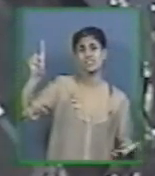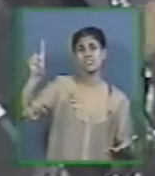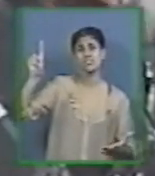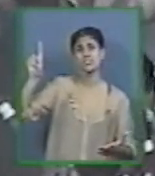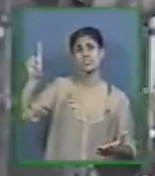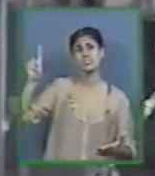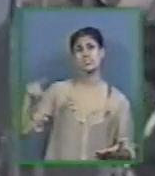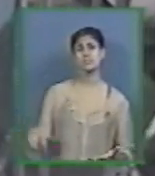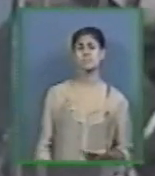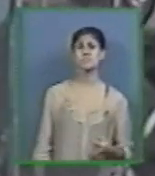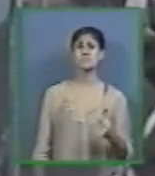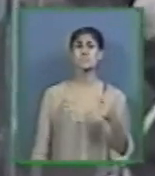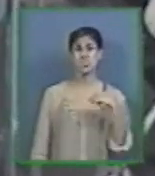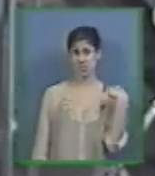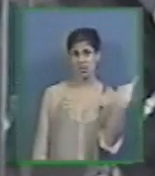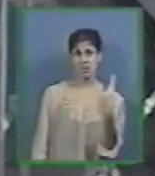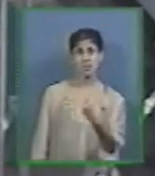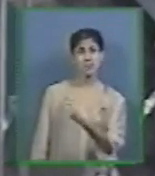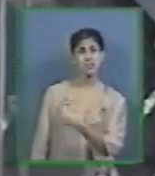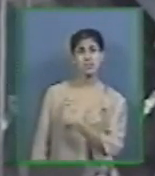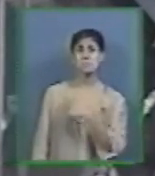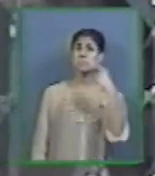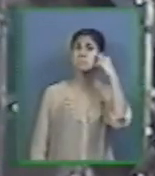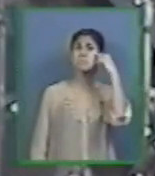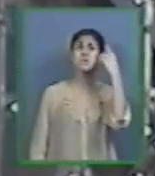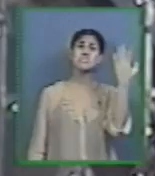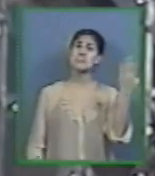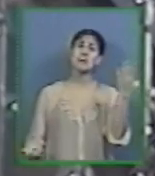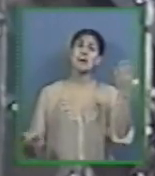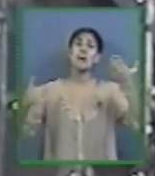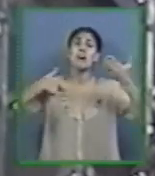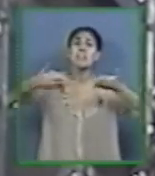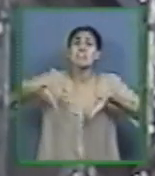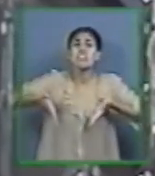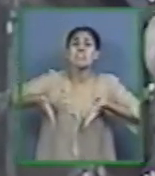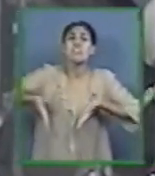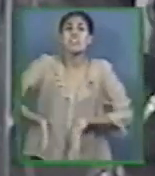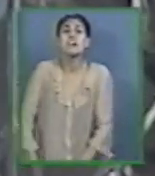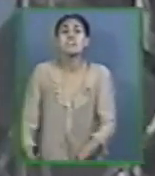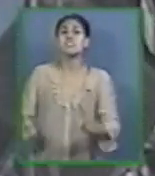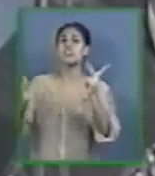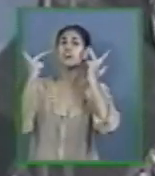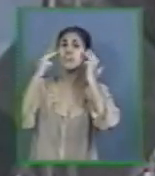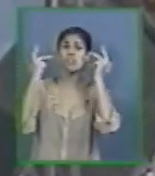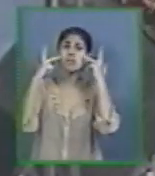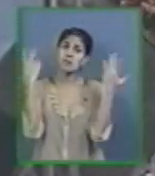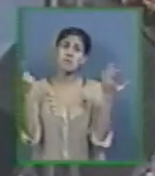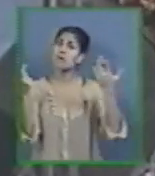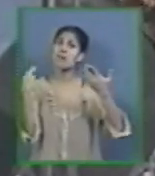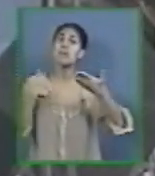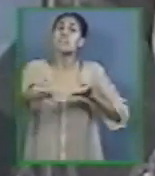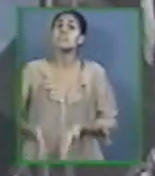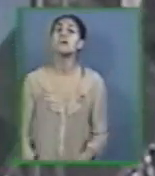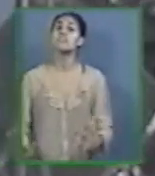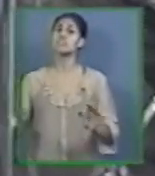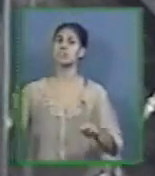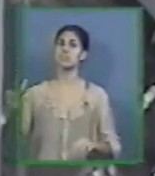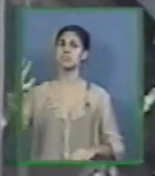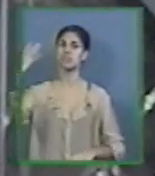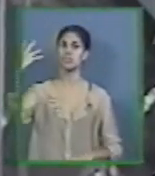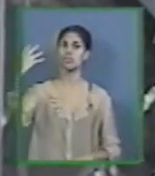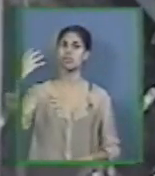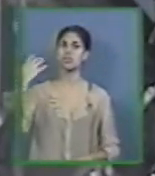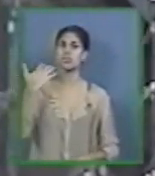Nenhum de nós está aqui nesse mundo por acaso Nós somos produtos de uma